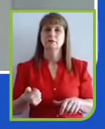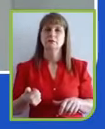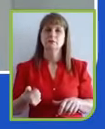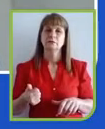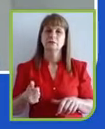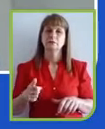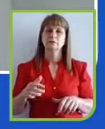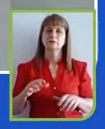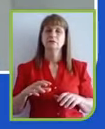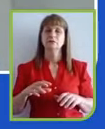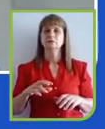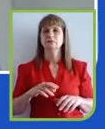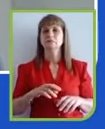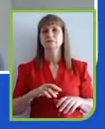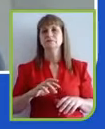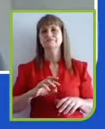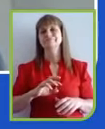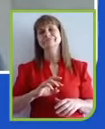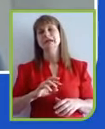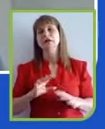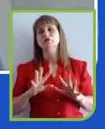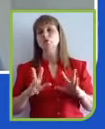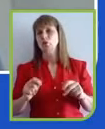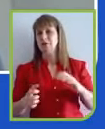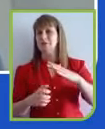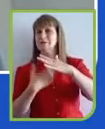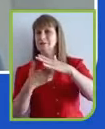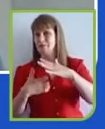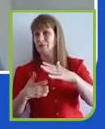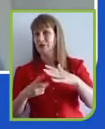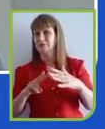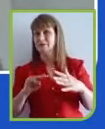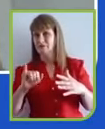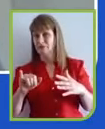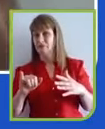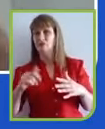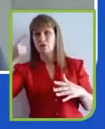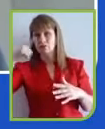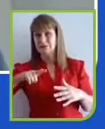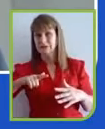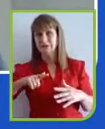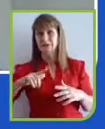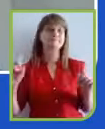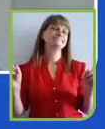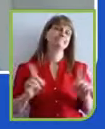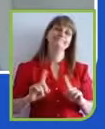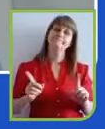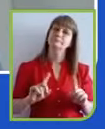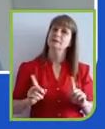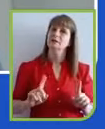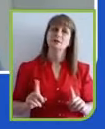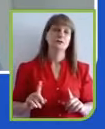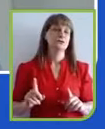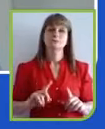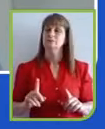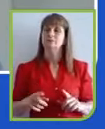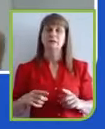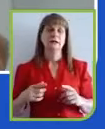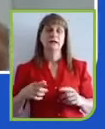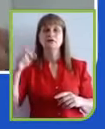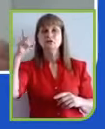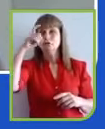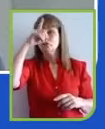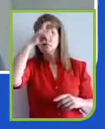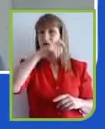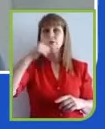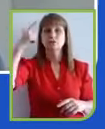que vão conseguir ajudar nesse sentido. É muito difícil para uma outra empresa que não desenvolve, que não cria, que tem menor